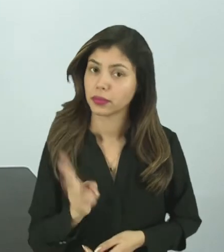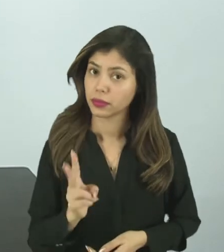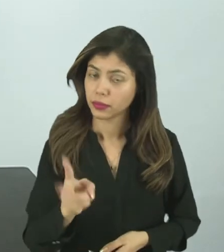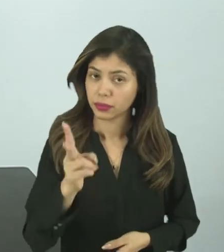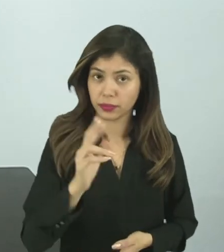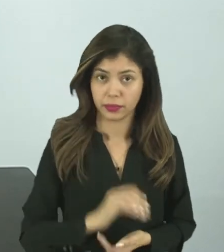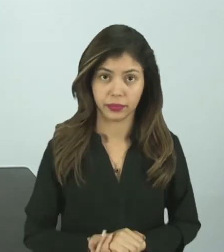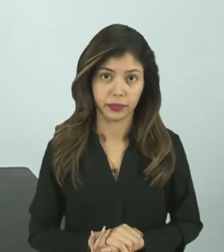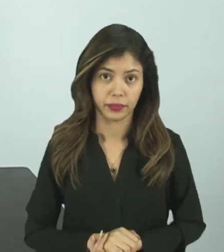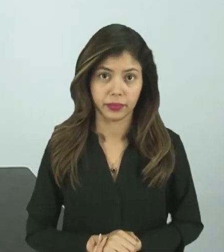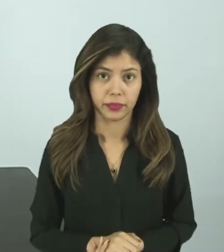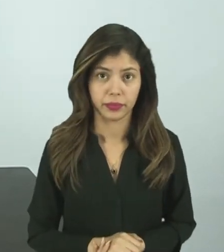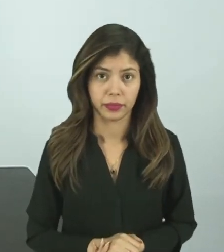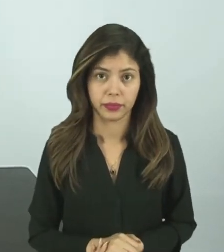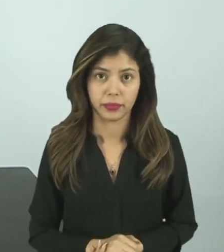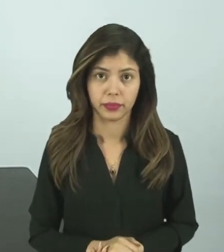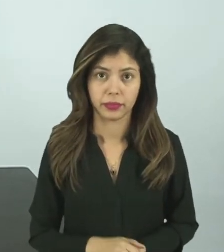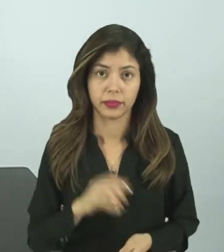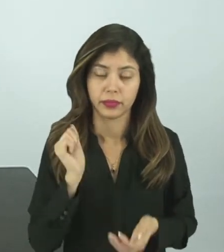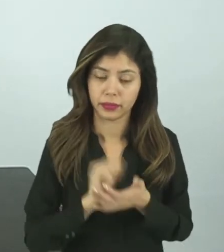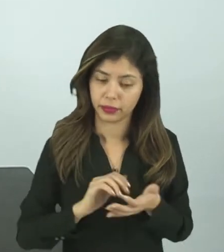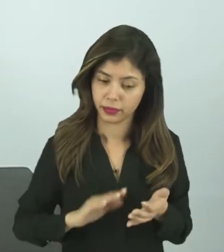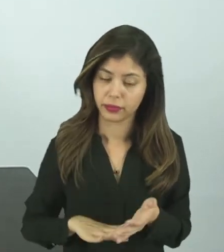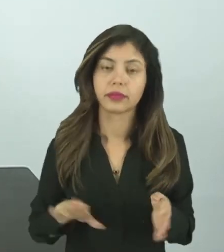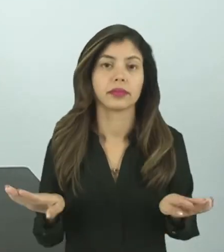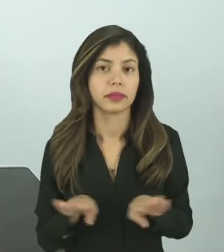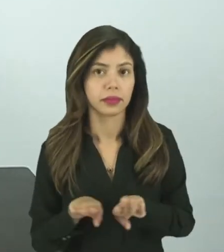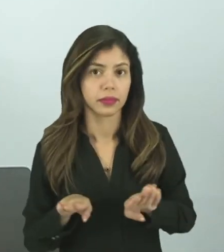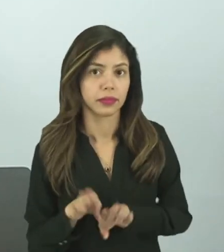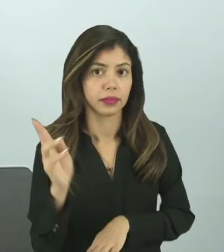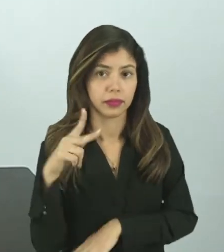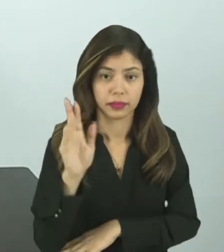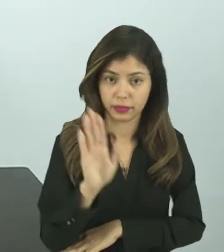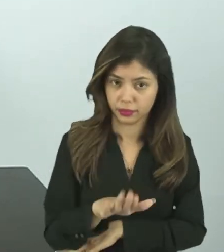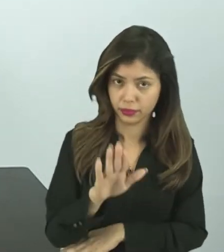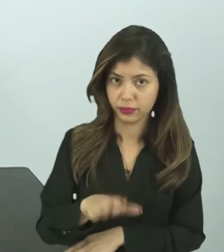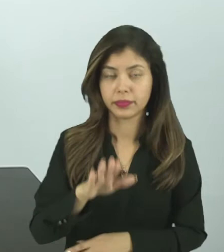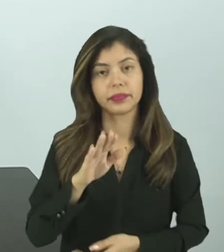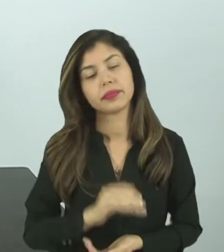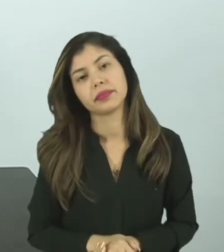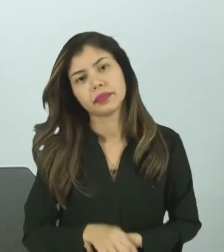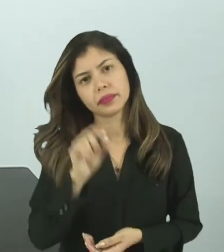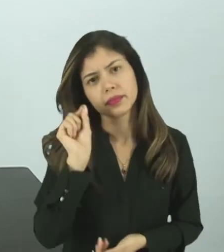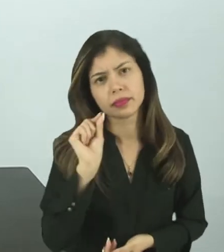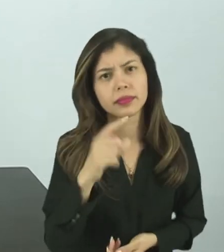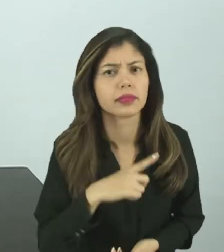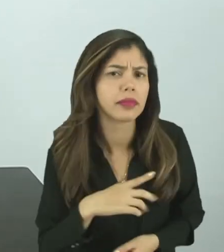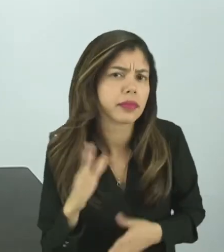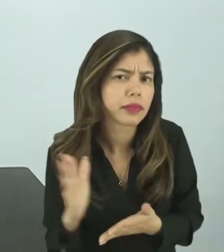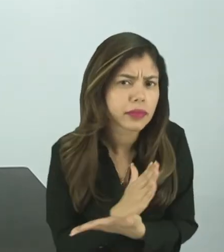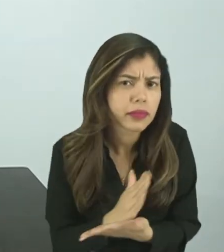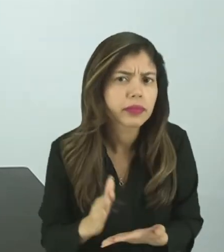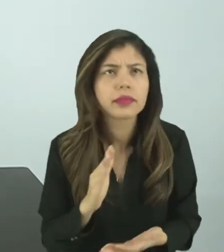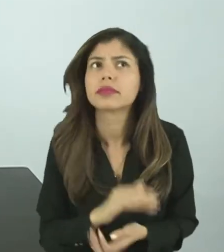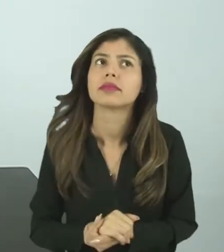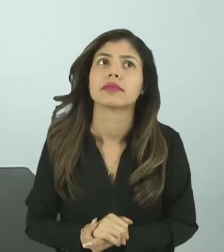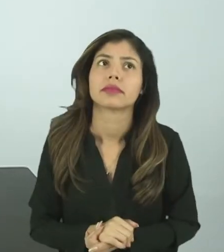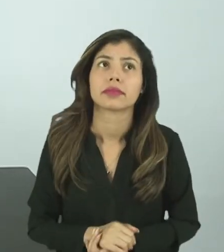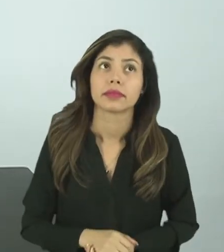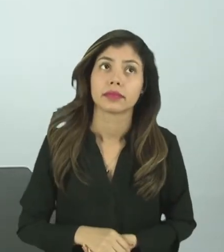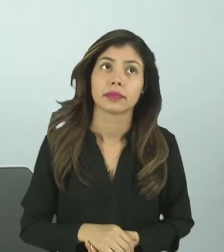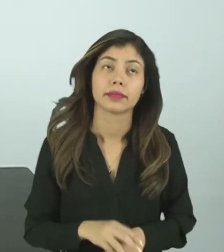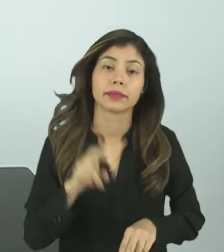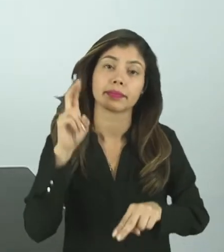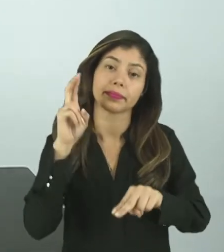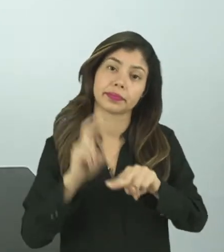mais atividade que vocês realizam no período da tarde. Será que tem mais uma? Tem gente que